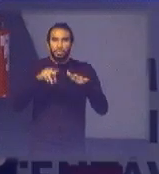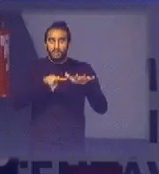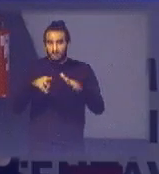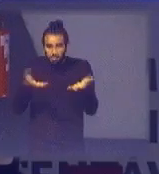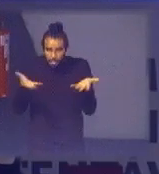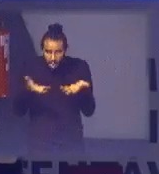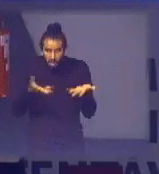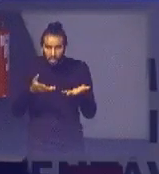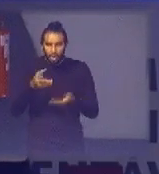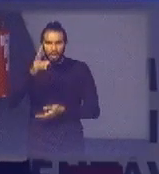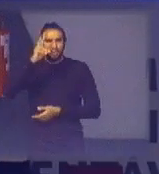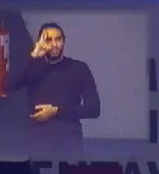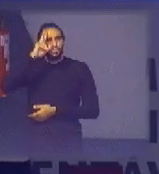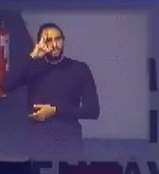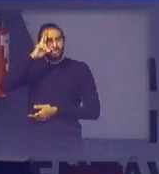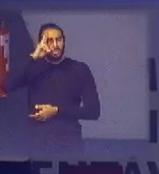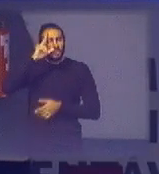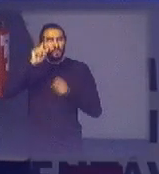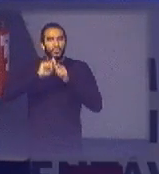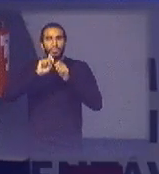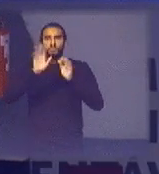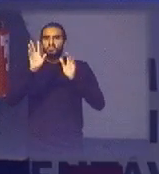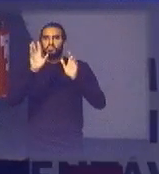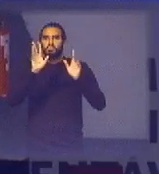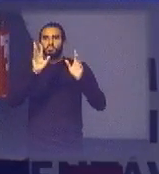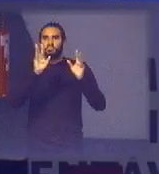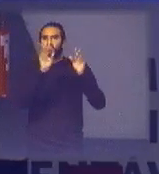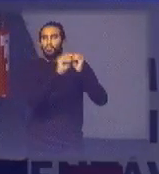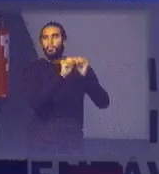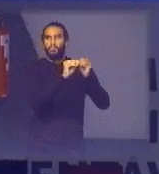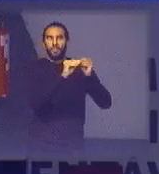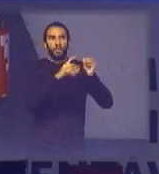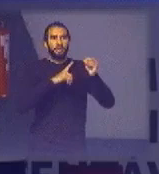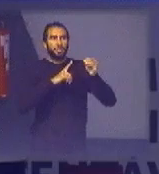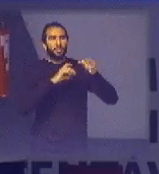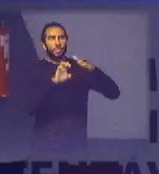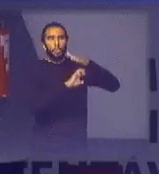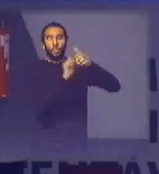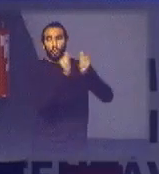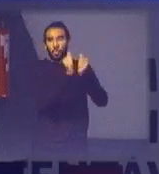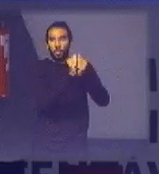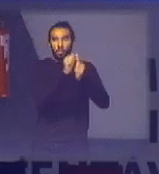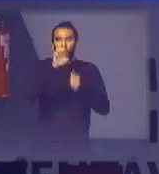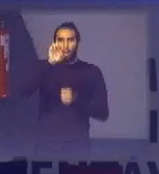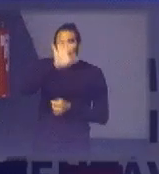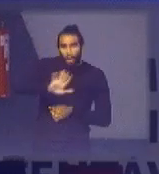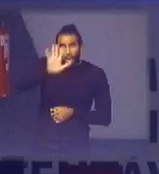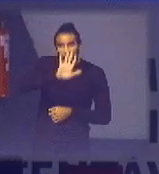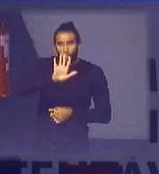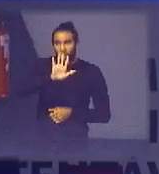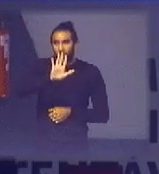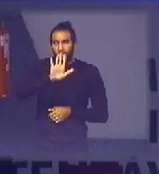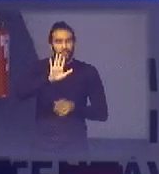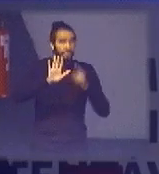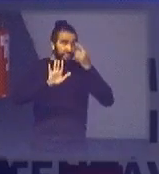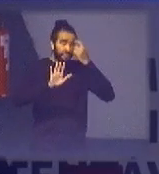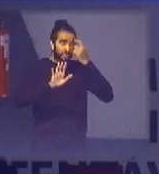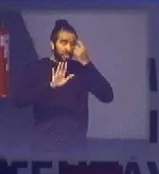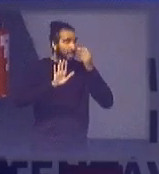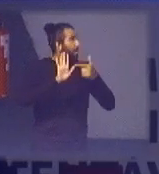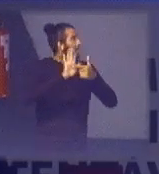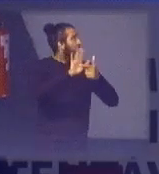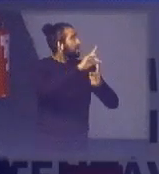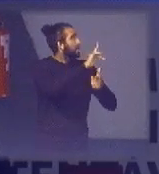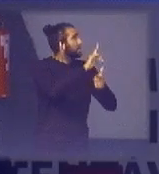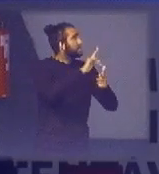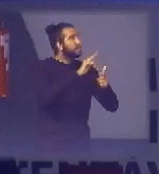recebeu fez o fechamento de uma cooperação com a comunidade europeia e só para ilustrar para vocês são os materiais críticos